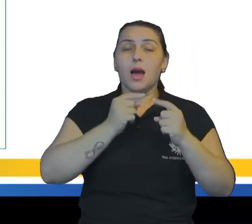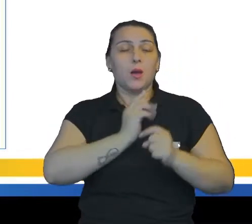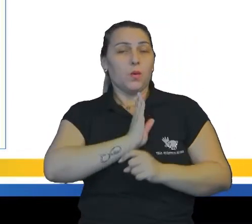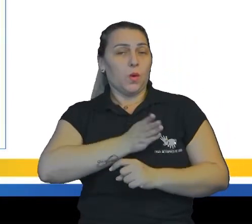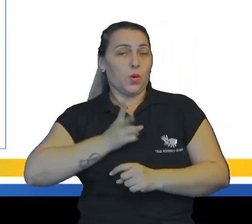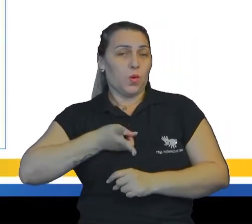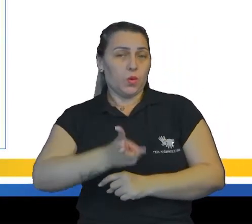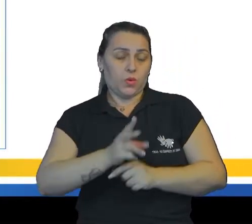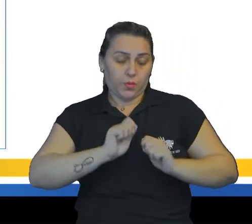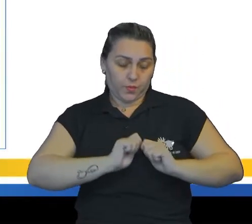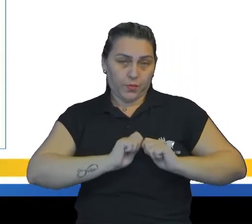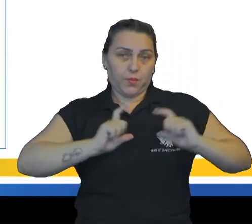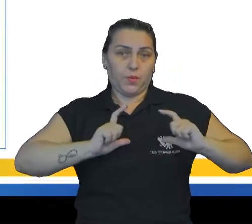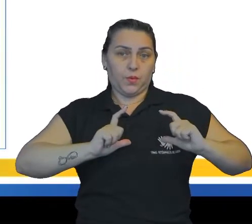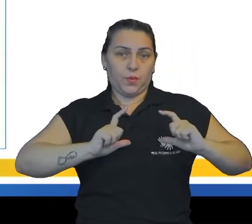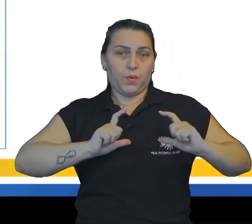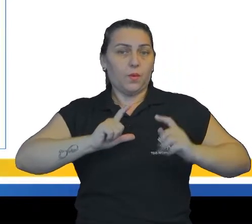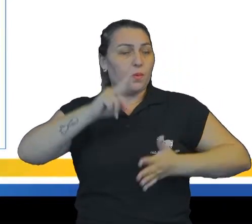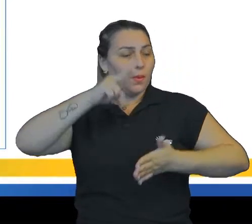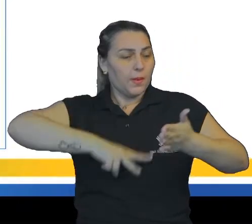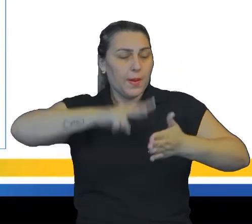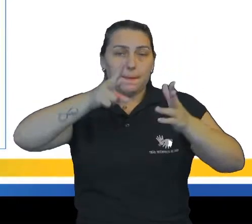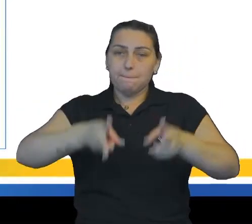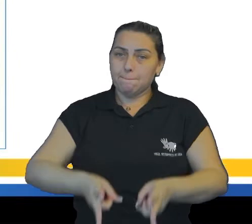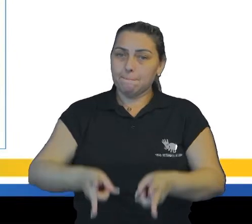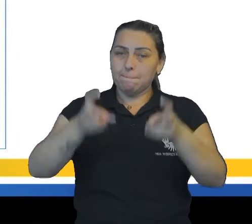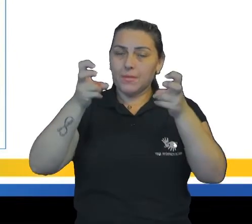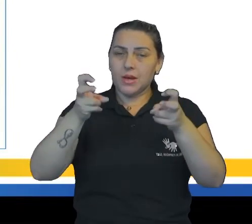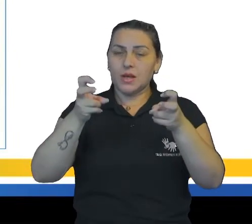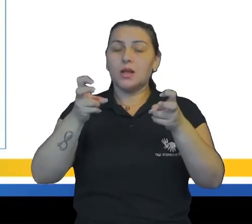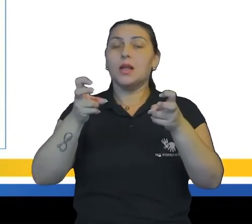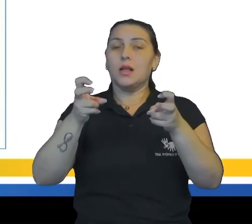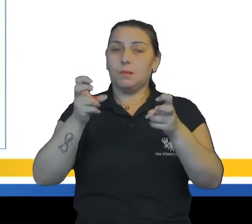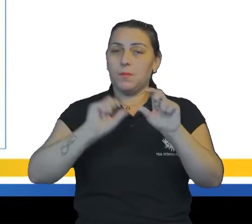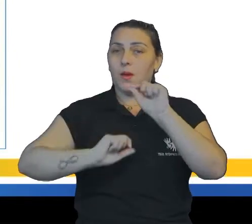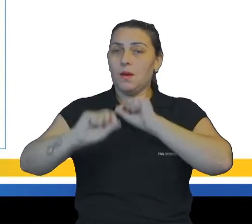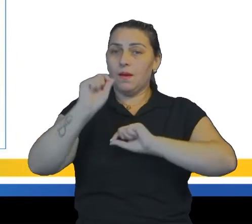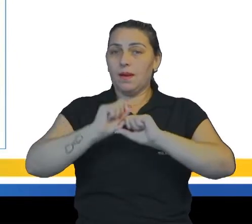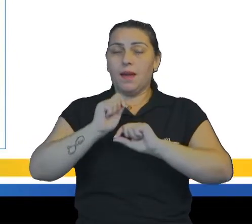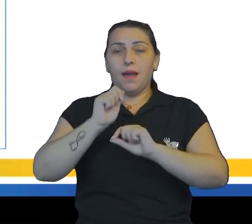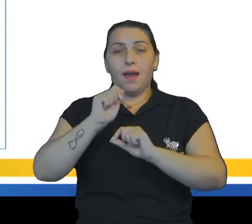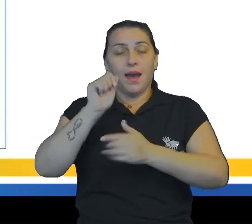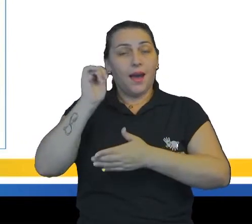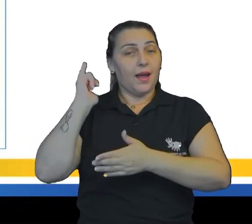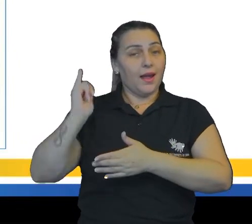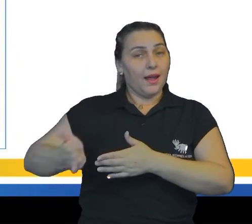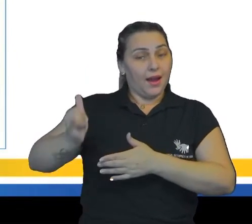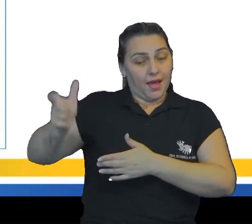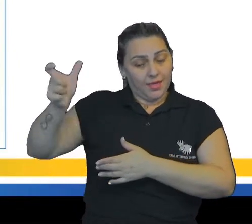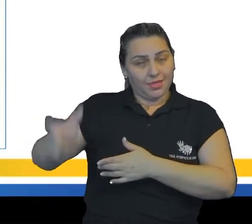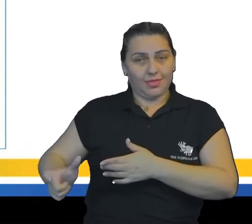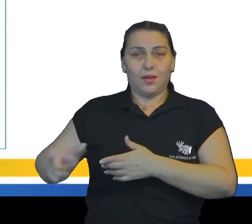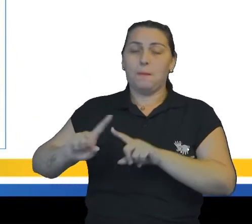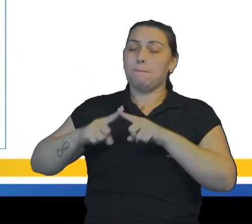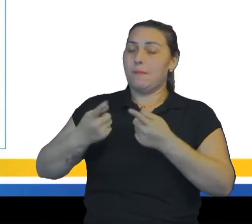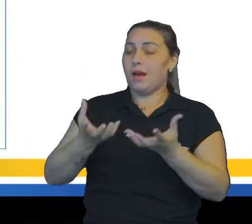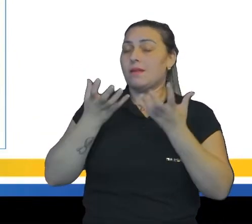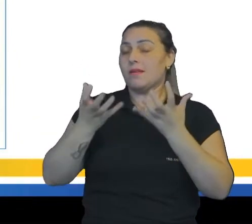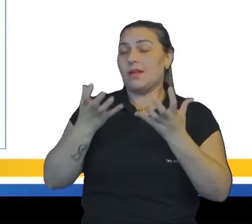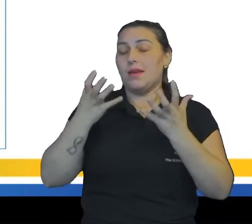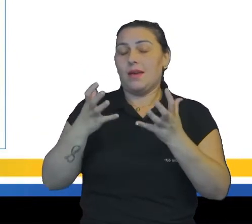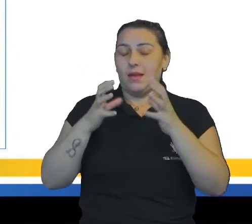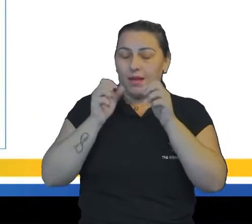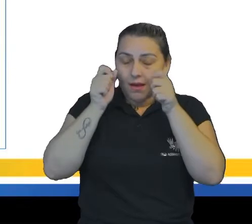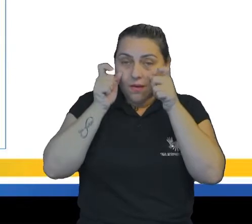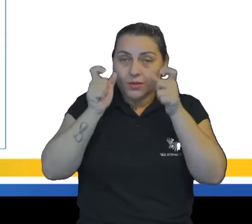mantinha acordado, o leitor pode perceber o estado de euforia da narradora. Ora dormia, mas queria estar acordada